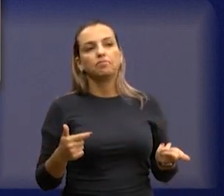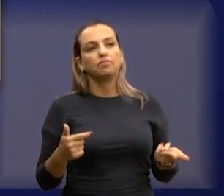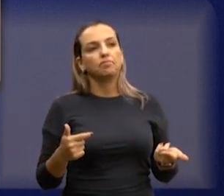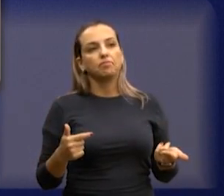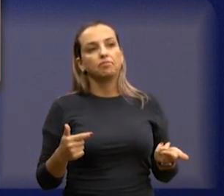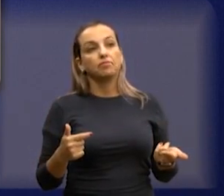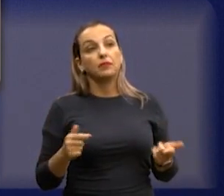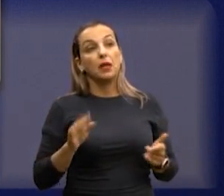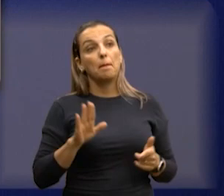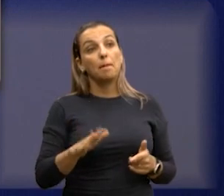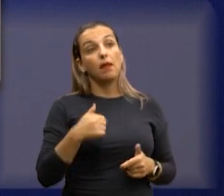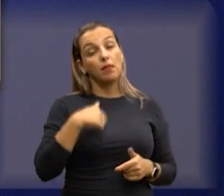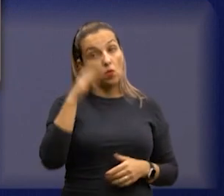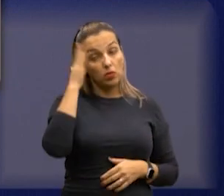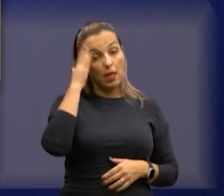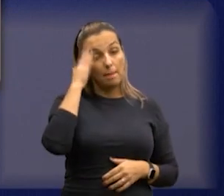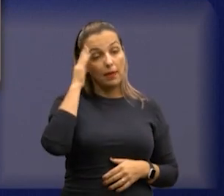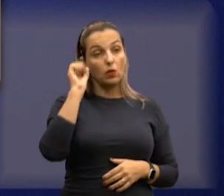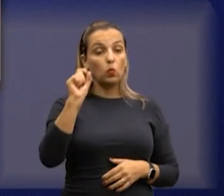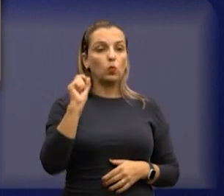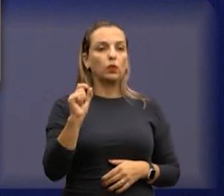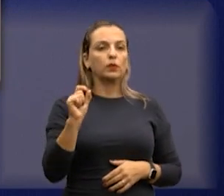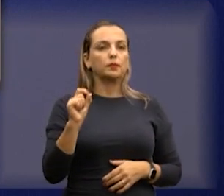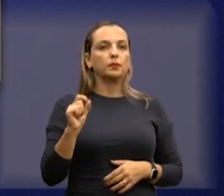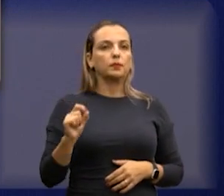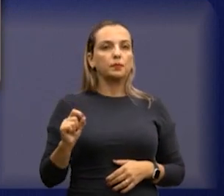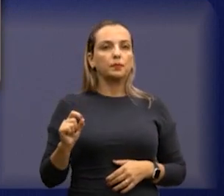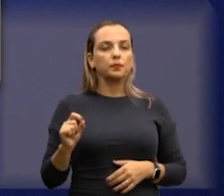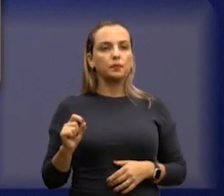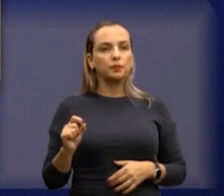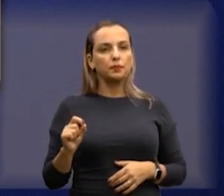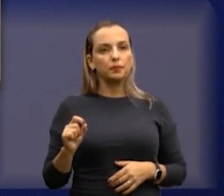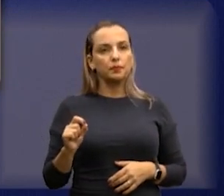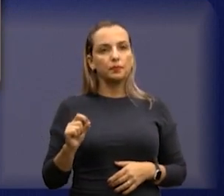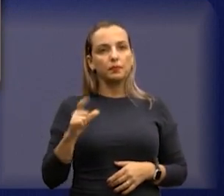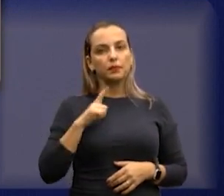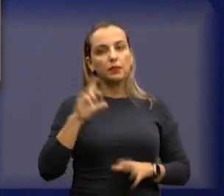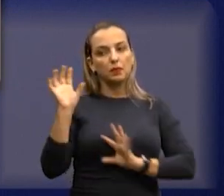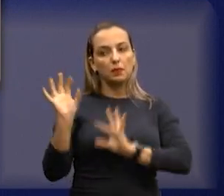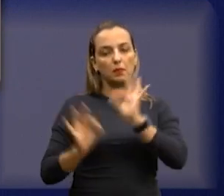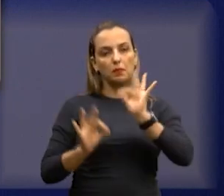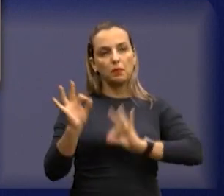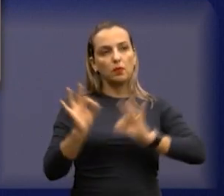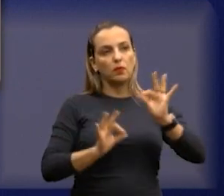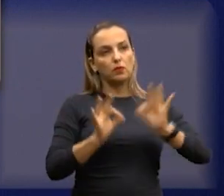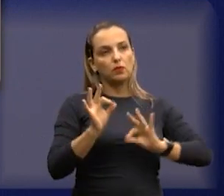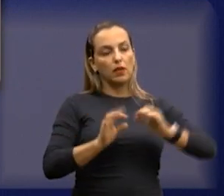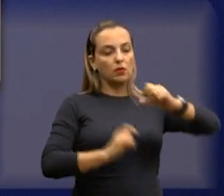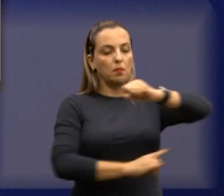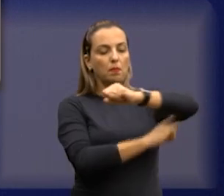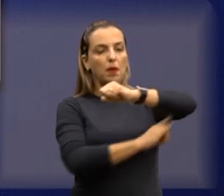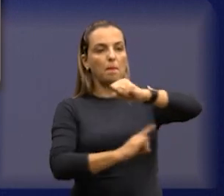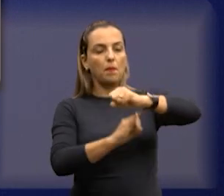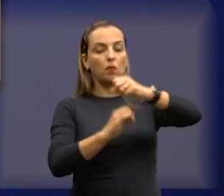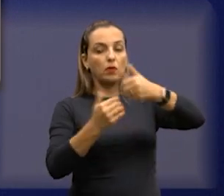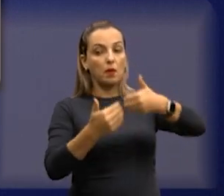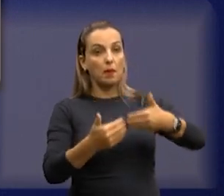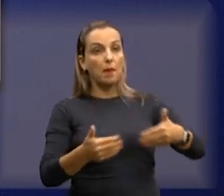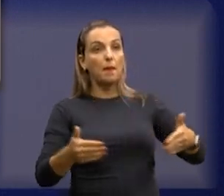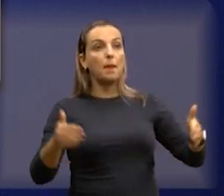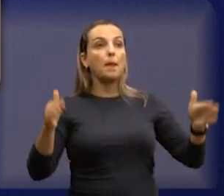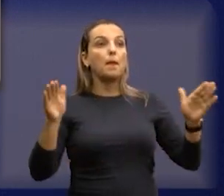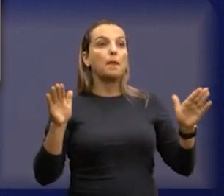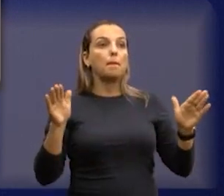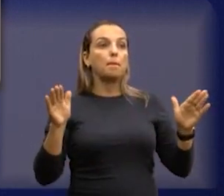não tem saída, mas eu fiquei sabendo hoje que existe um projeto para reabrir essa ponte, então o nosso